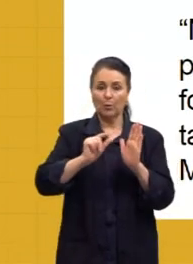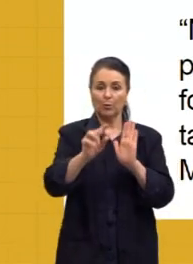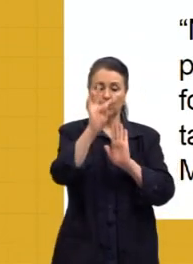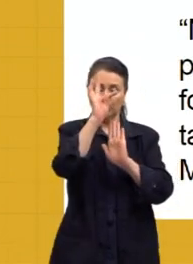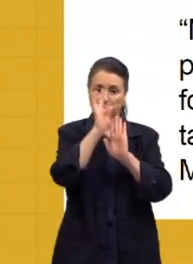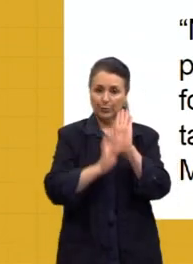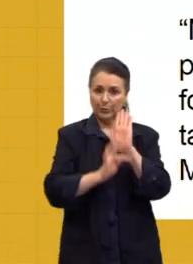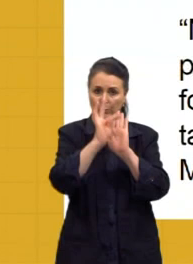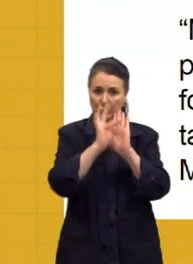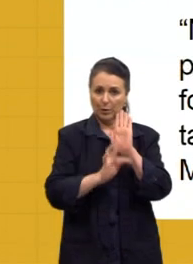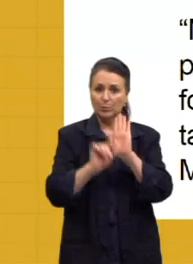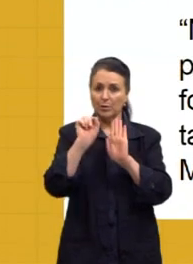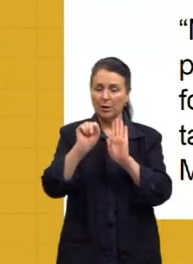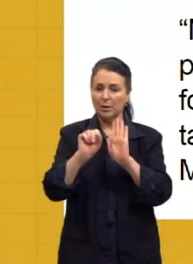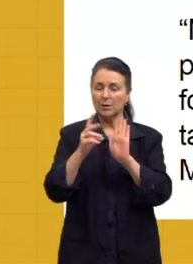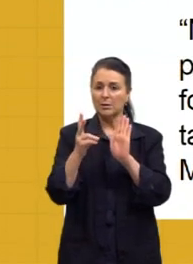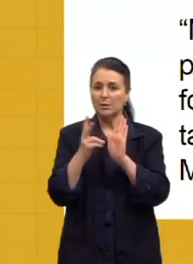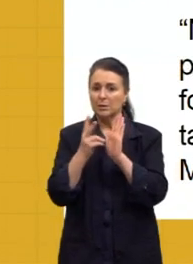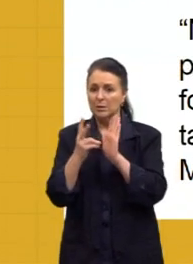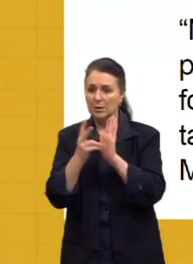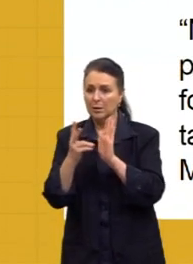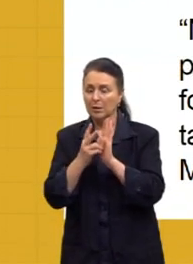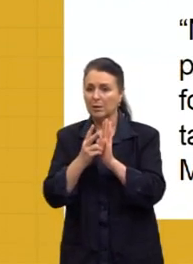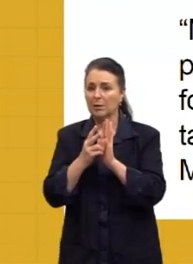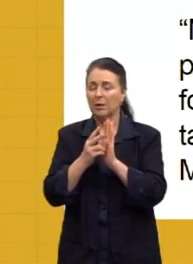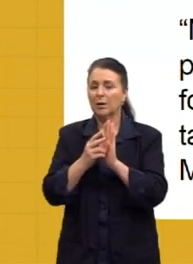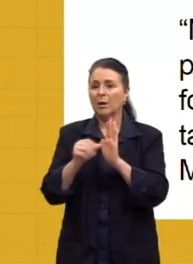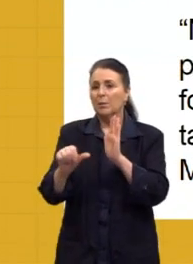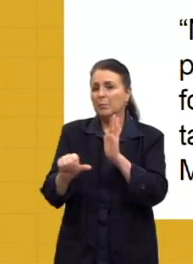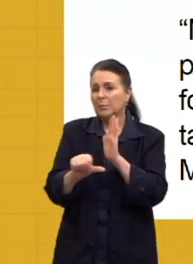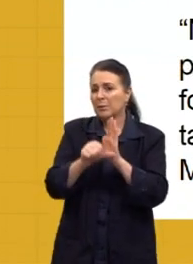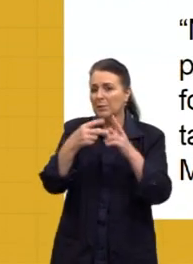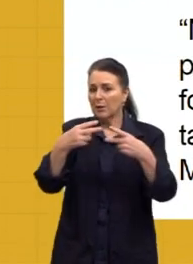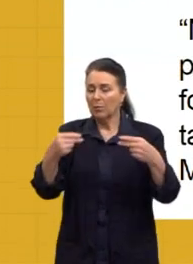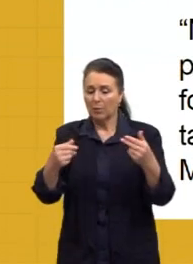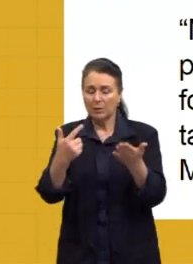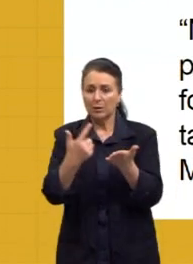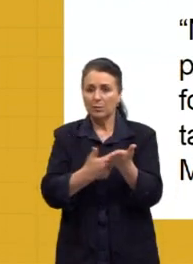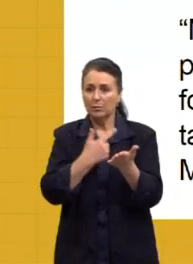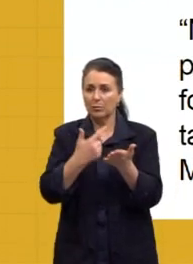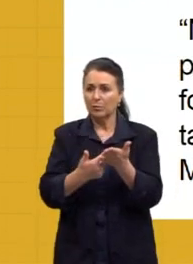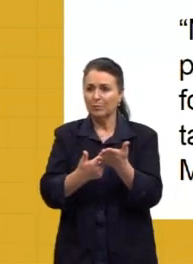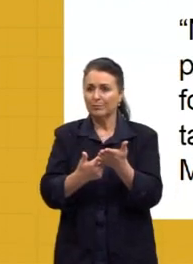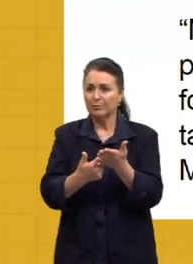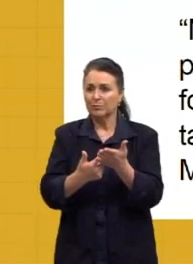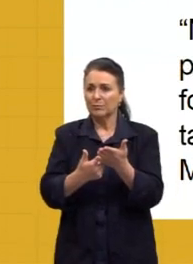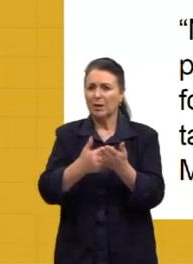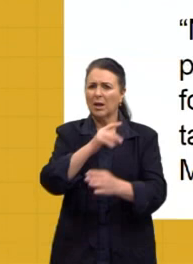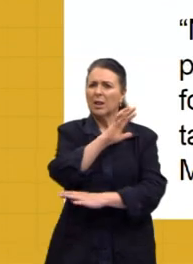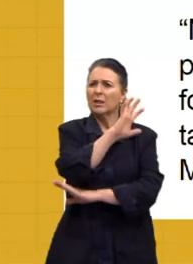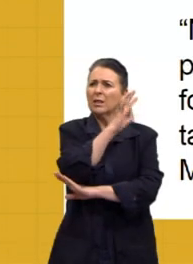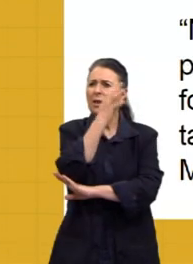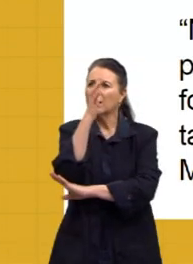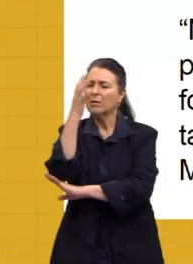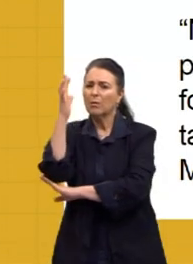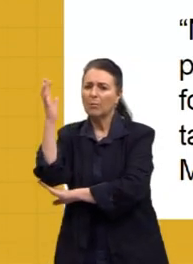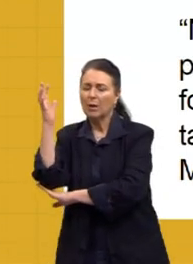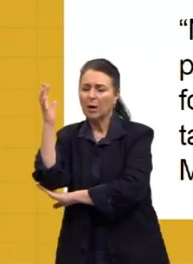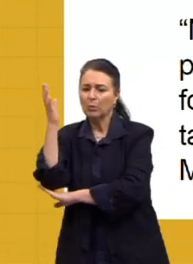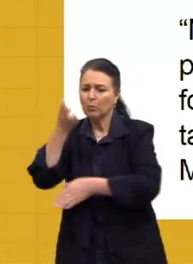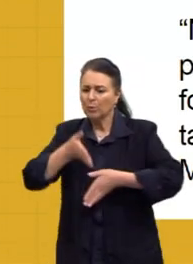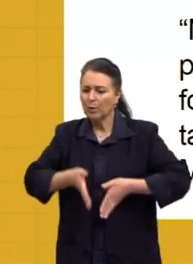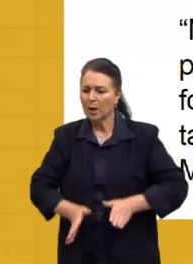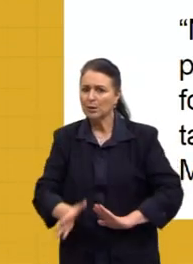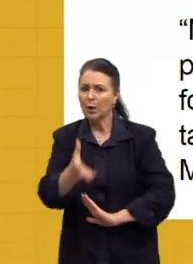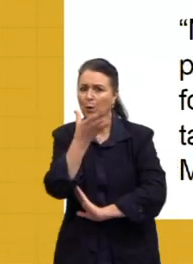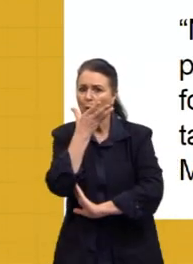esse indígena, tá? Diz assim, primeira parte do livro. No fundo do Mato Virgem, nasceu Macunaíma, o